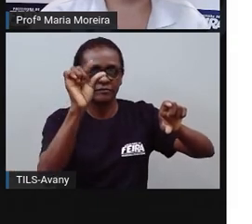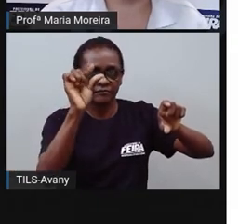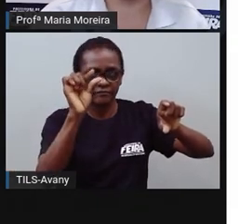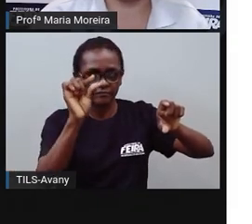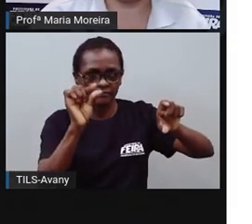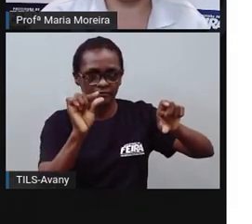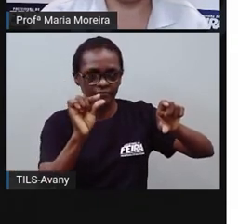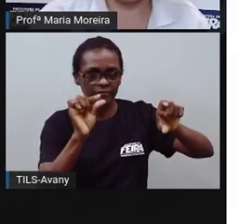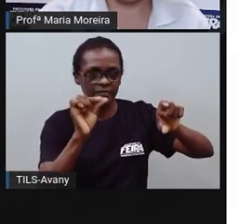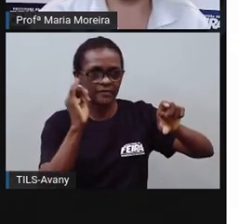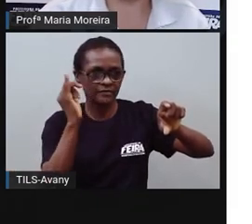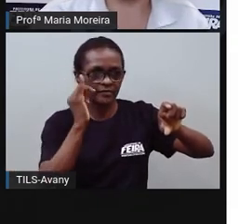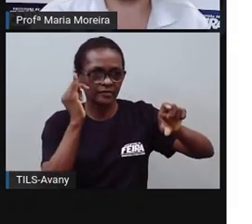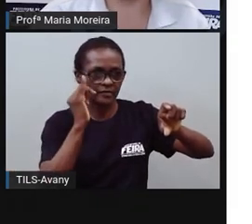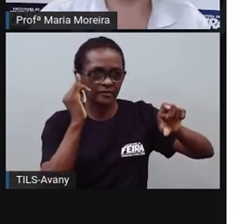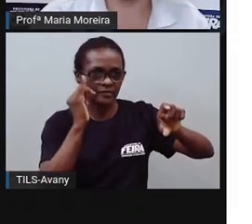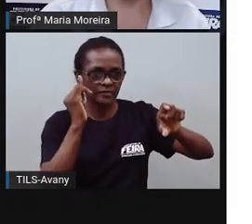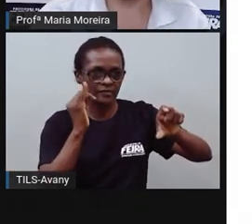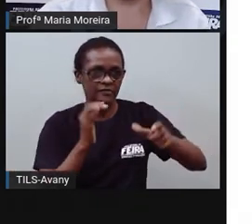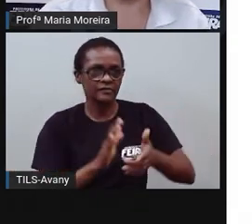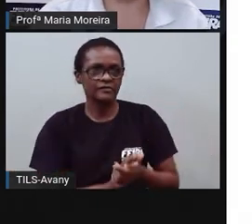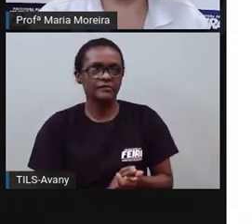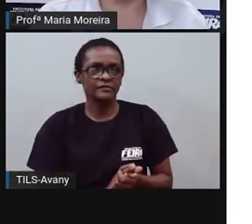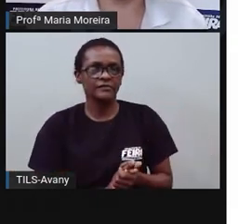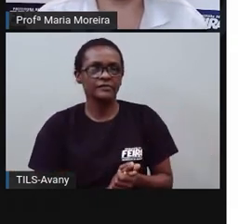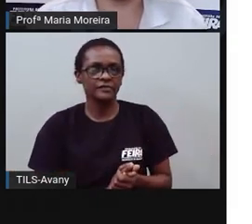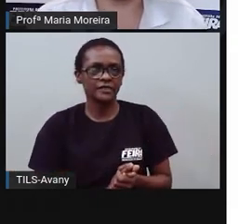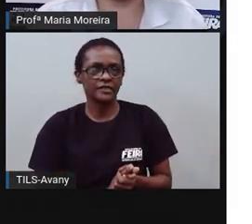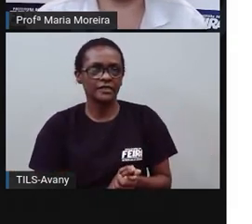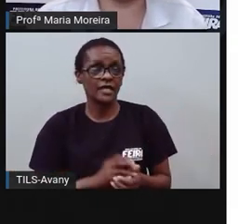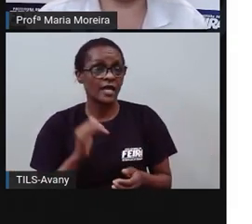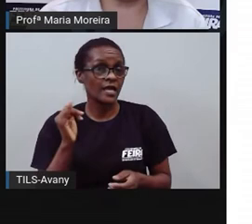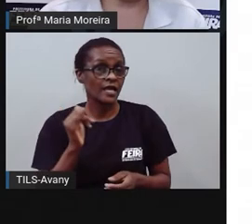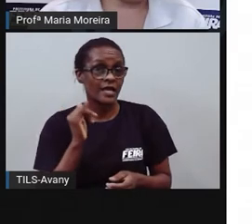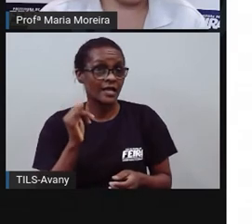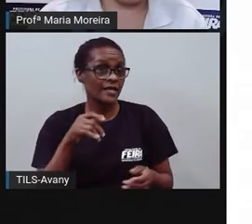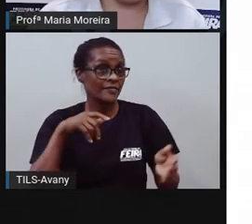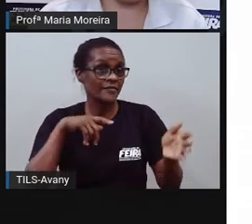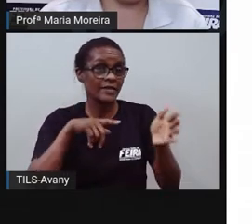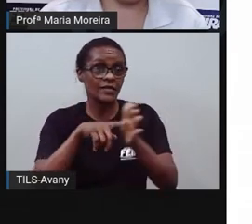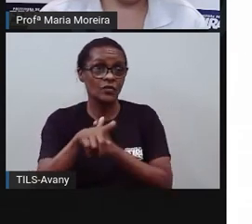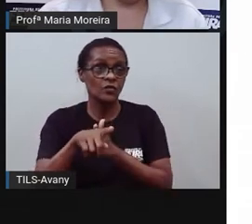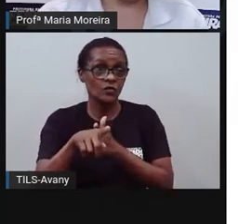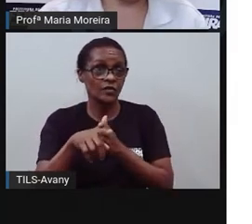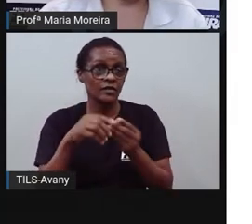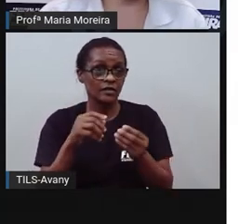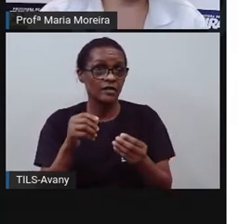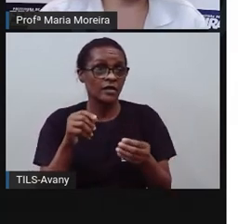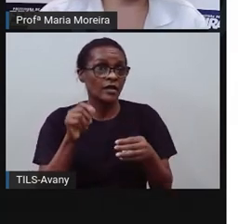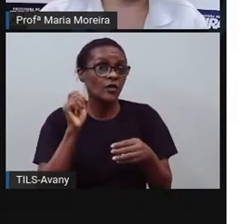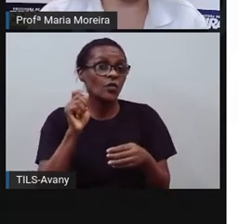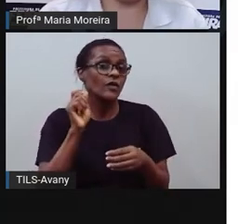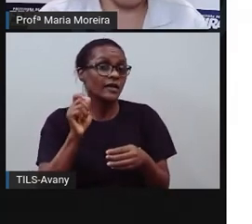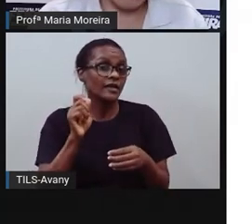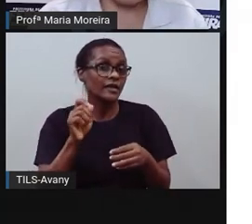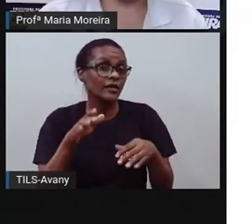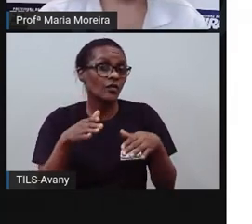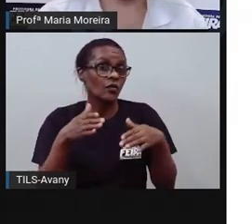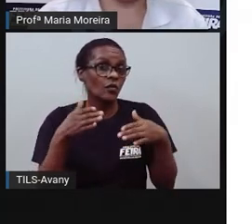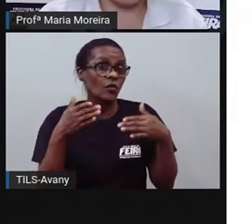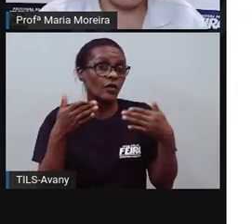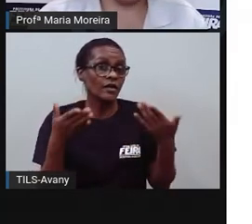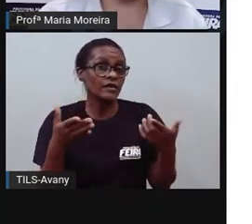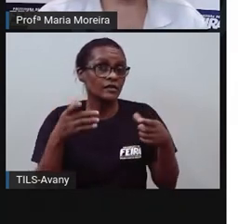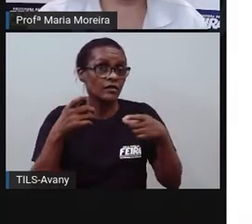essenciais, as quais, né, respondem as seguintes questões. O que aconteceu, quando, onde,